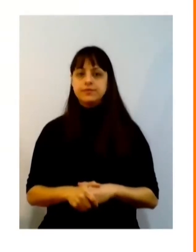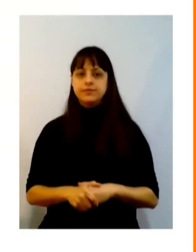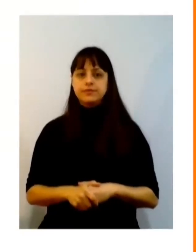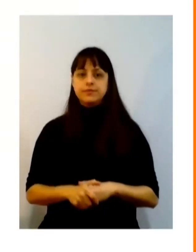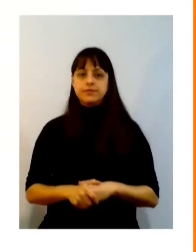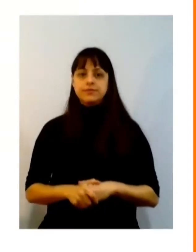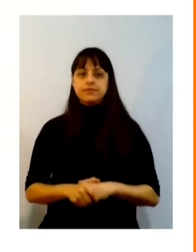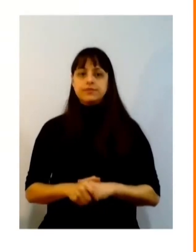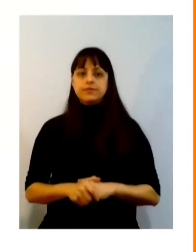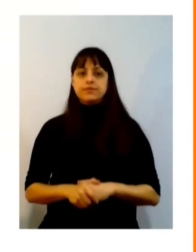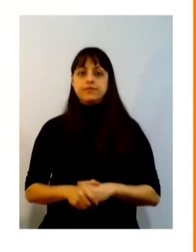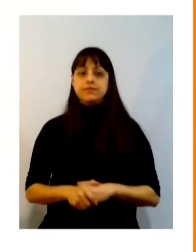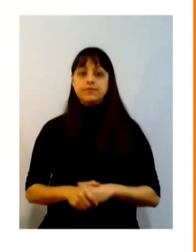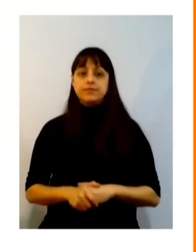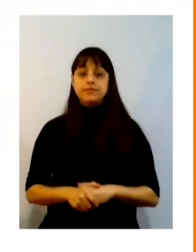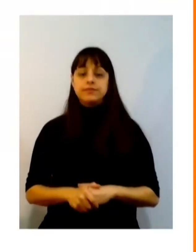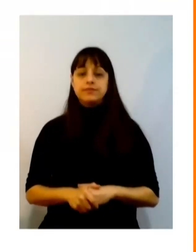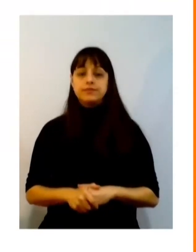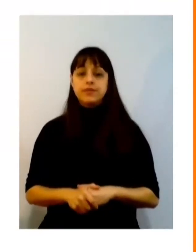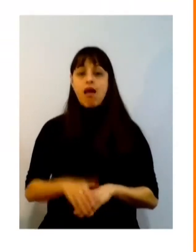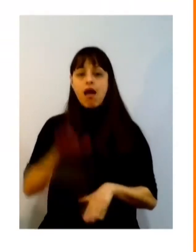as vezes eu me sinto um pouco